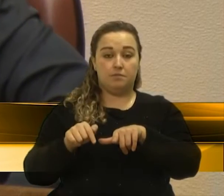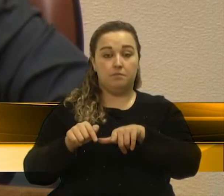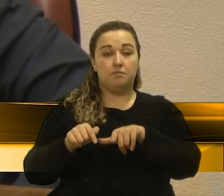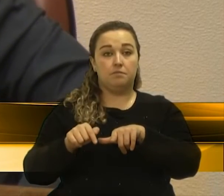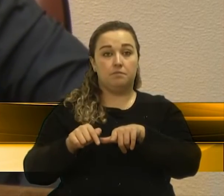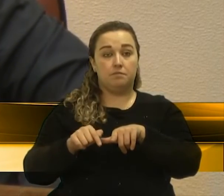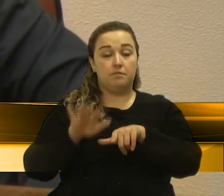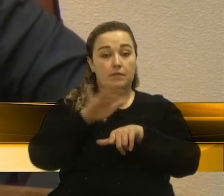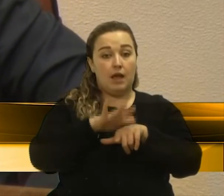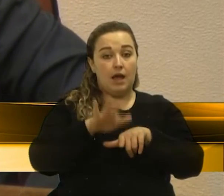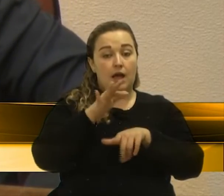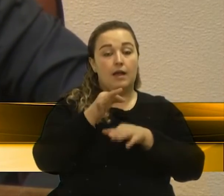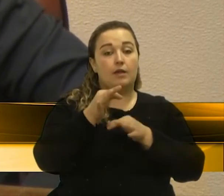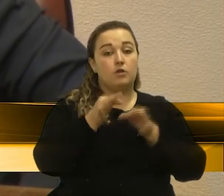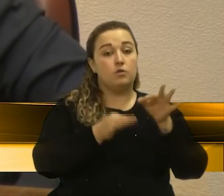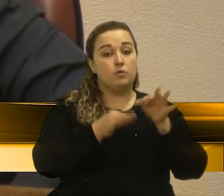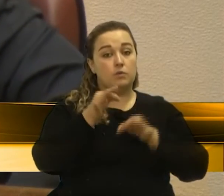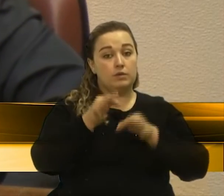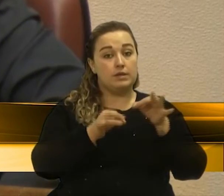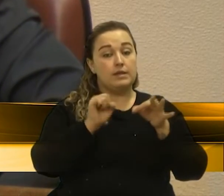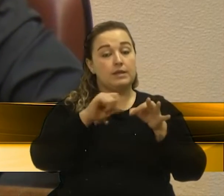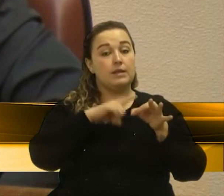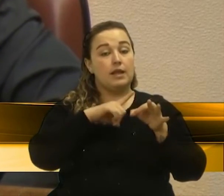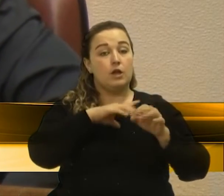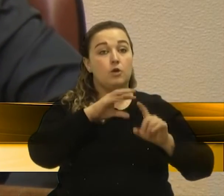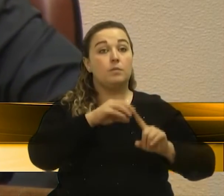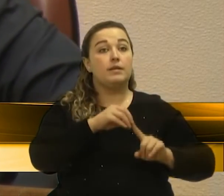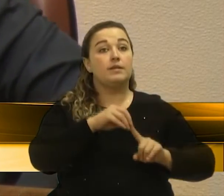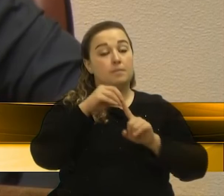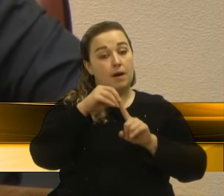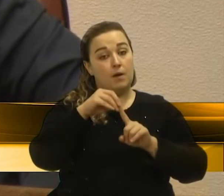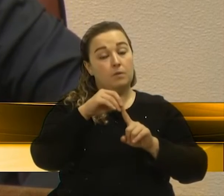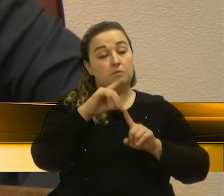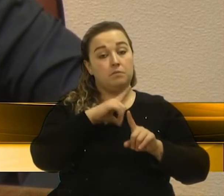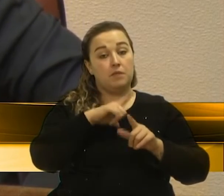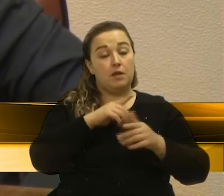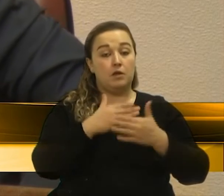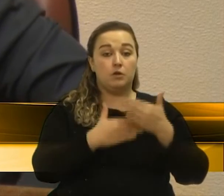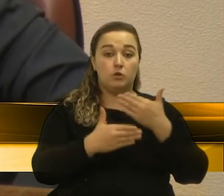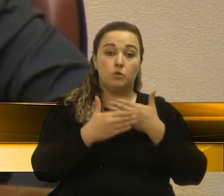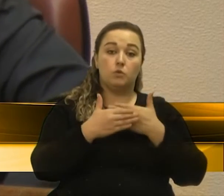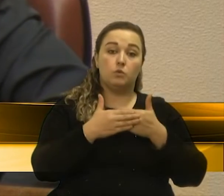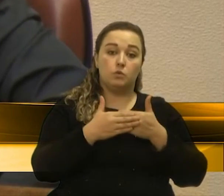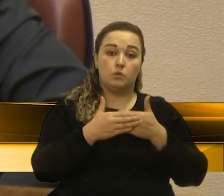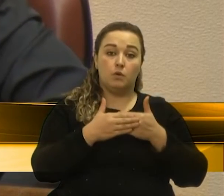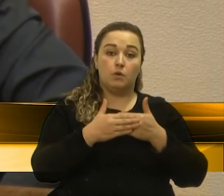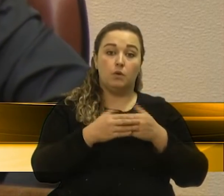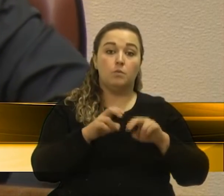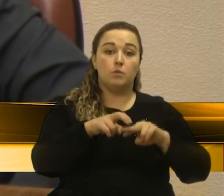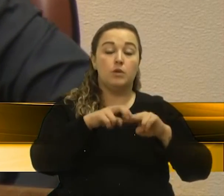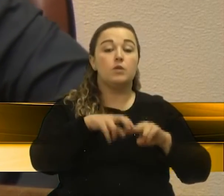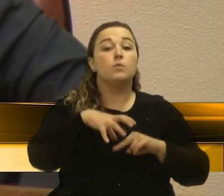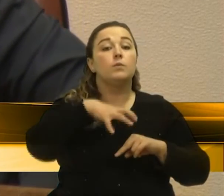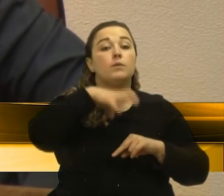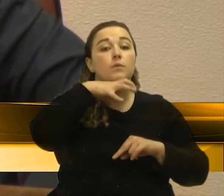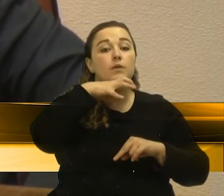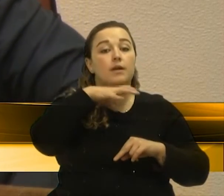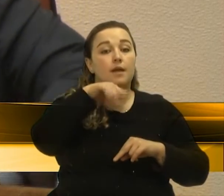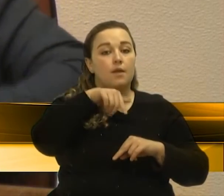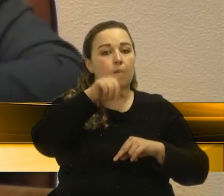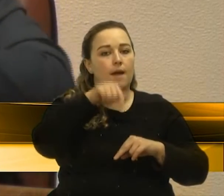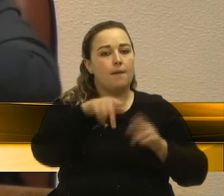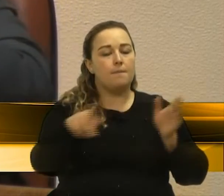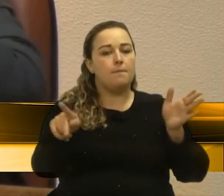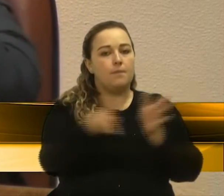questões jurídicas, quem tem o principal tem o acessório, certo? Então, o terreno é do município, e